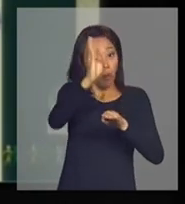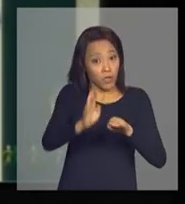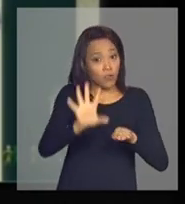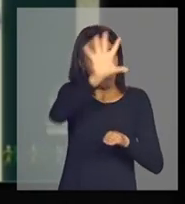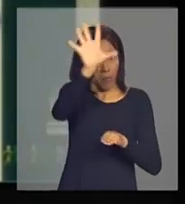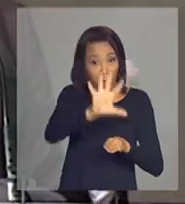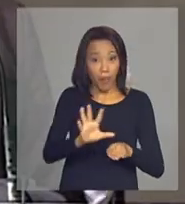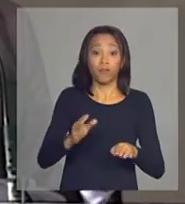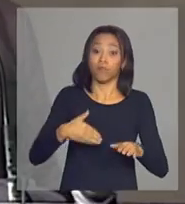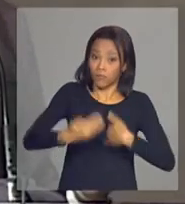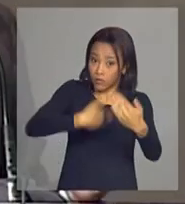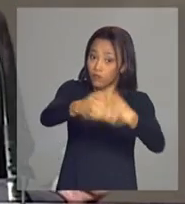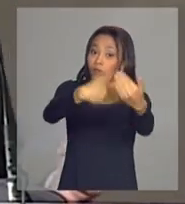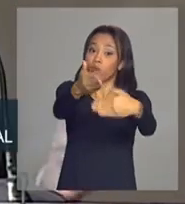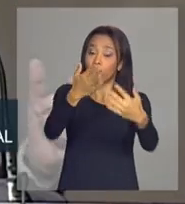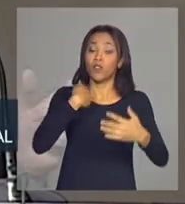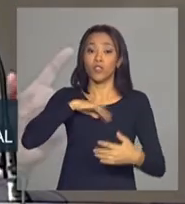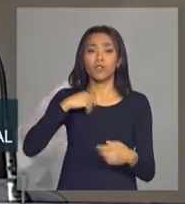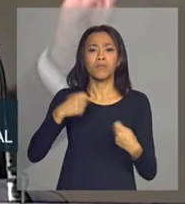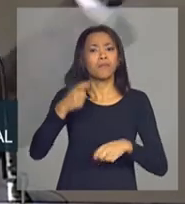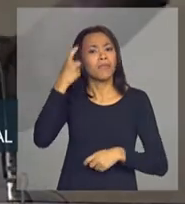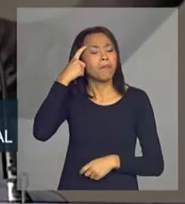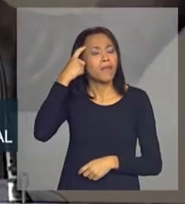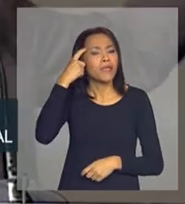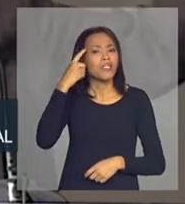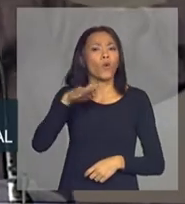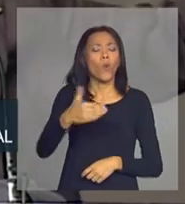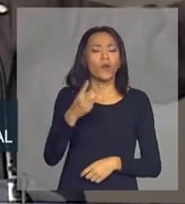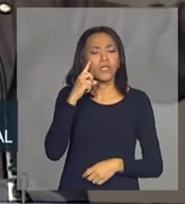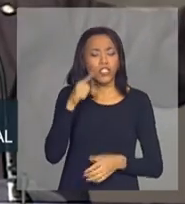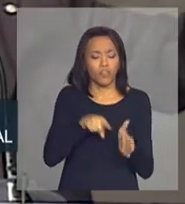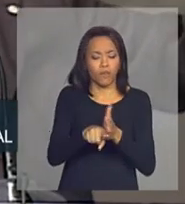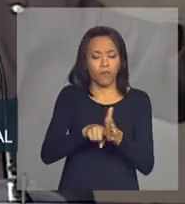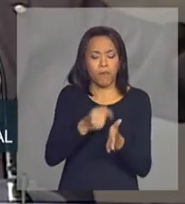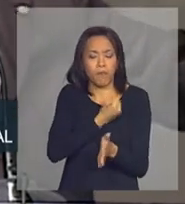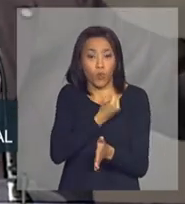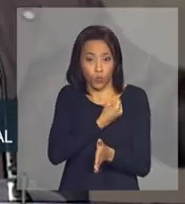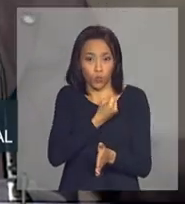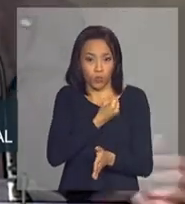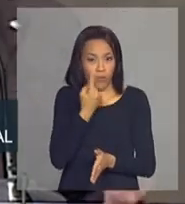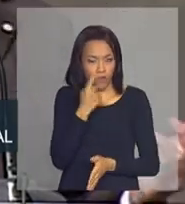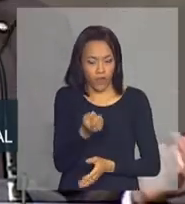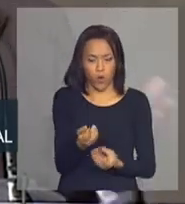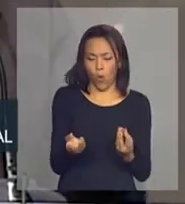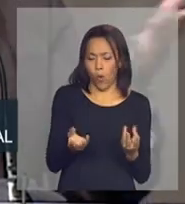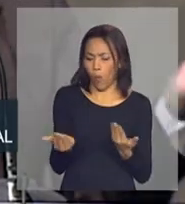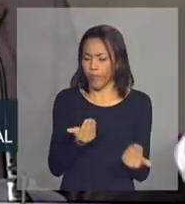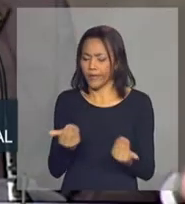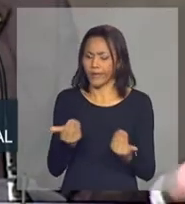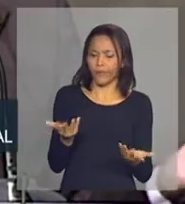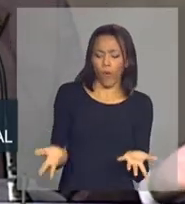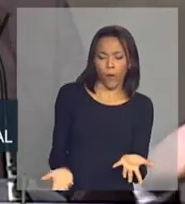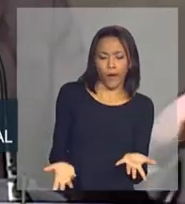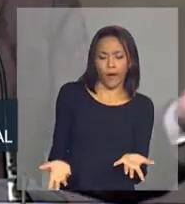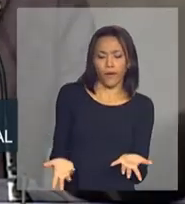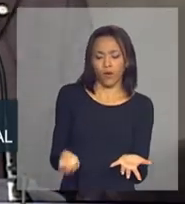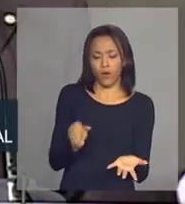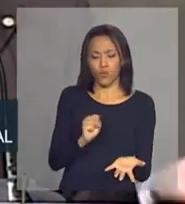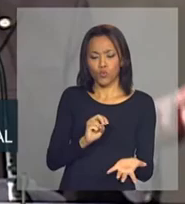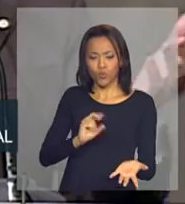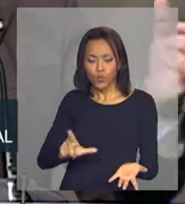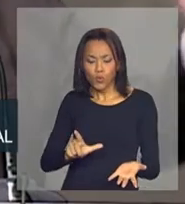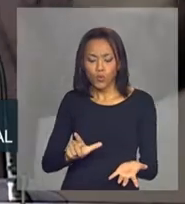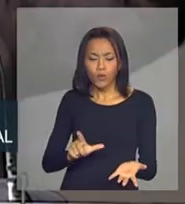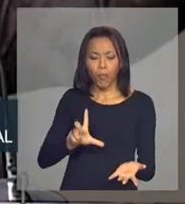e é isso que nós temos que ter em mente, porque, às vezes, quando a gente olha os números relativos, como o anterior que eu falei, diz, pô, mas o Sul está